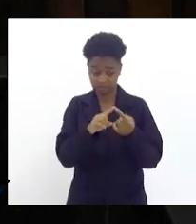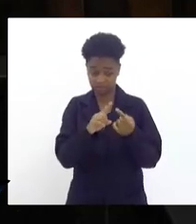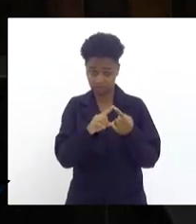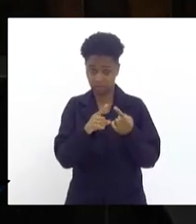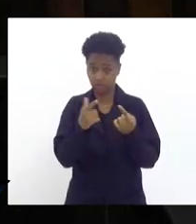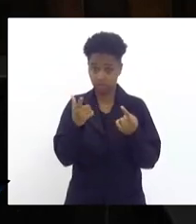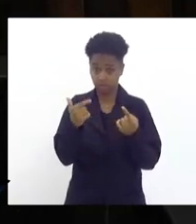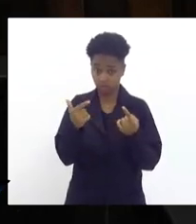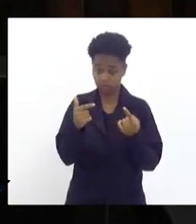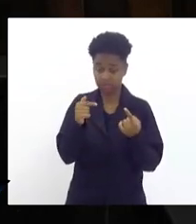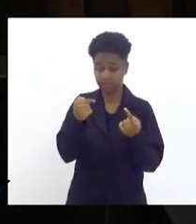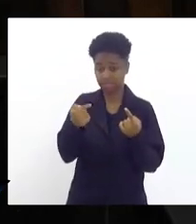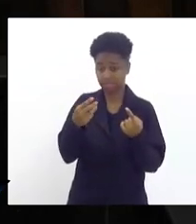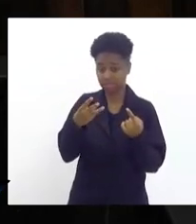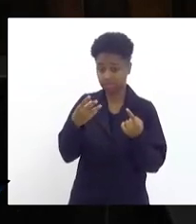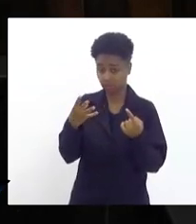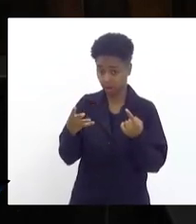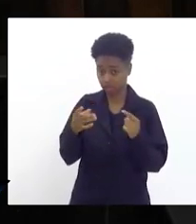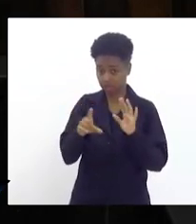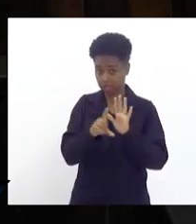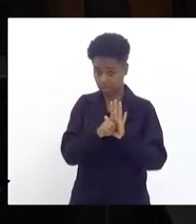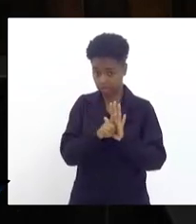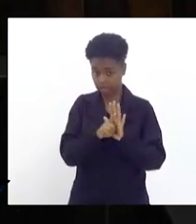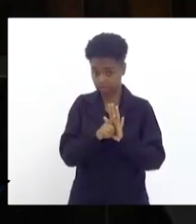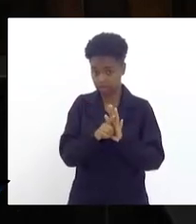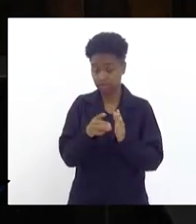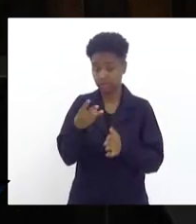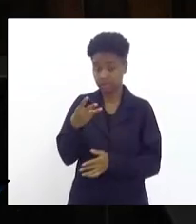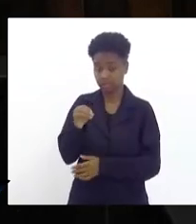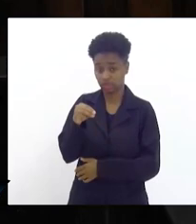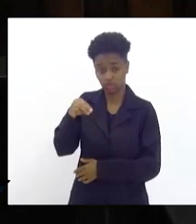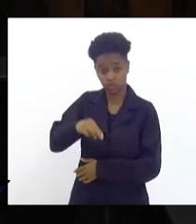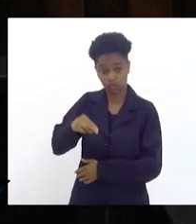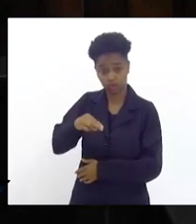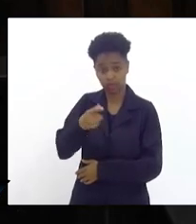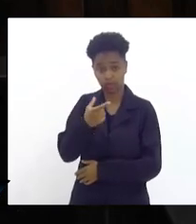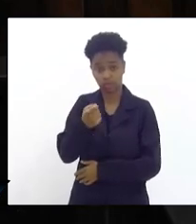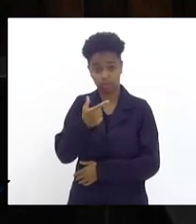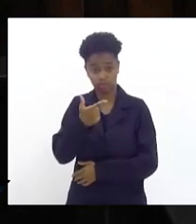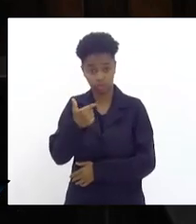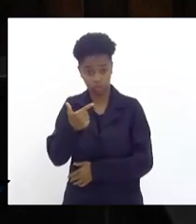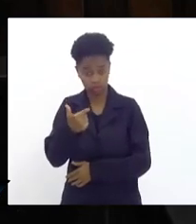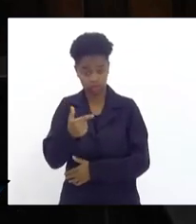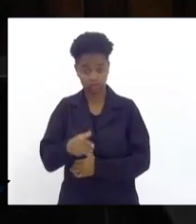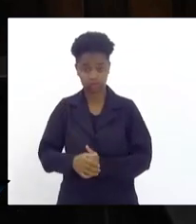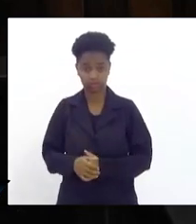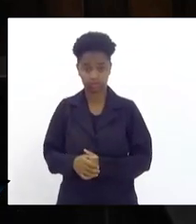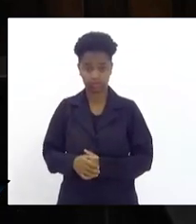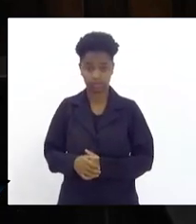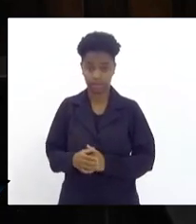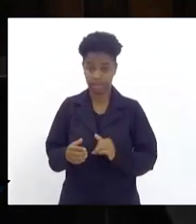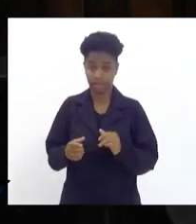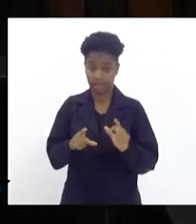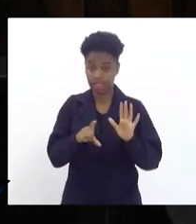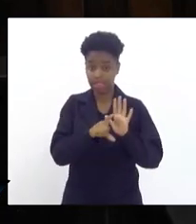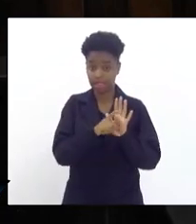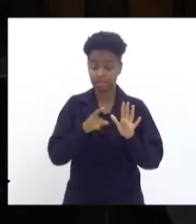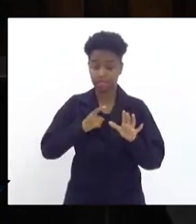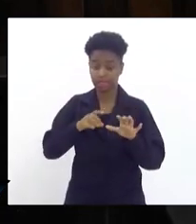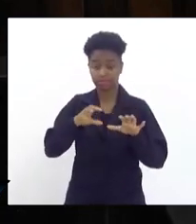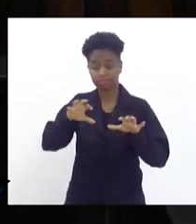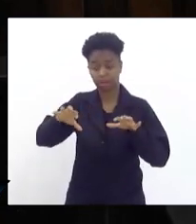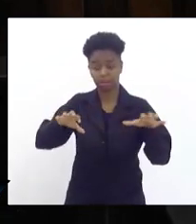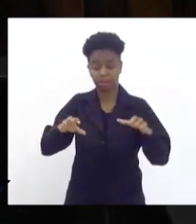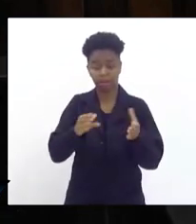.734 de 30 de novembro de 2012 que é a lei que faz novas partições dos